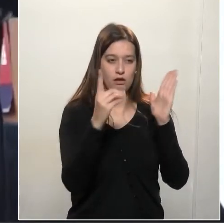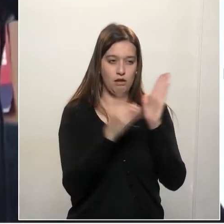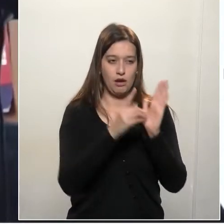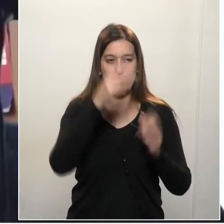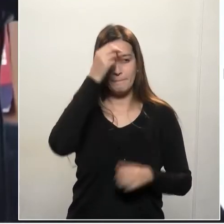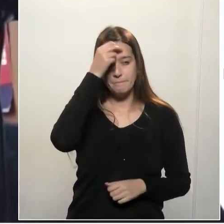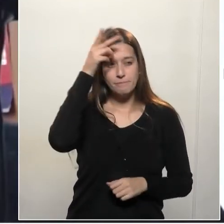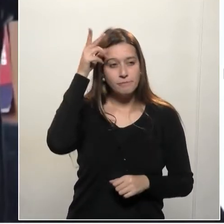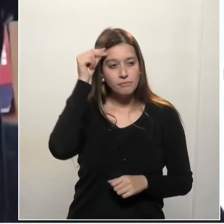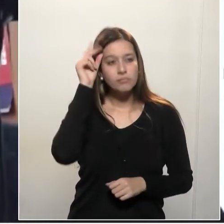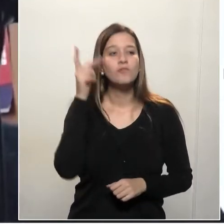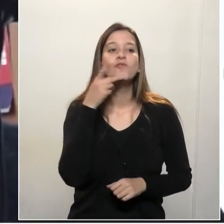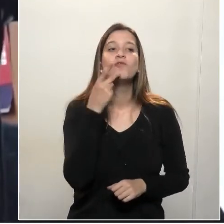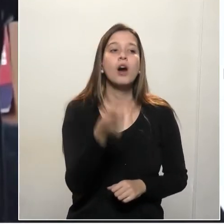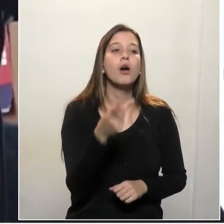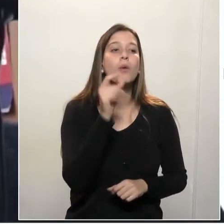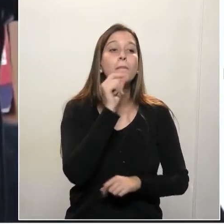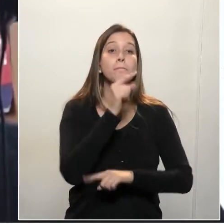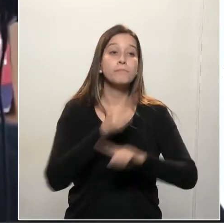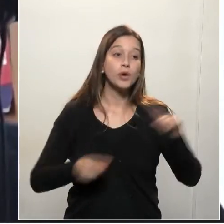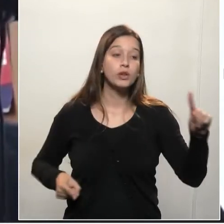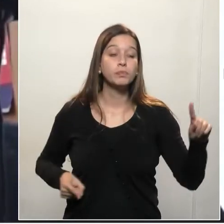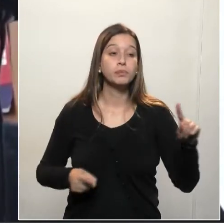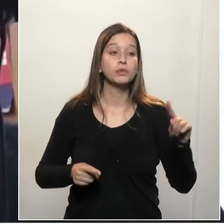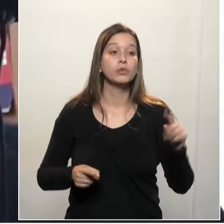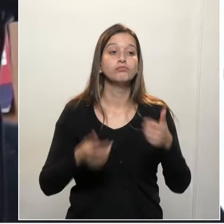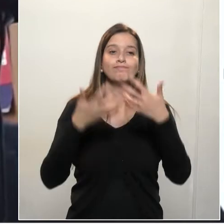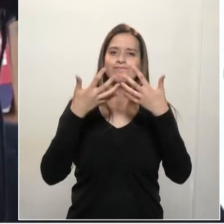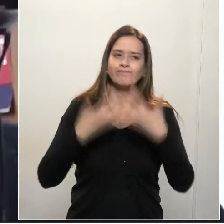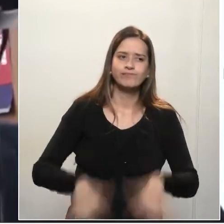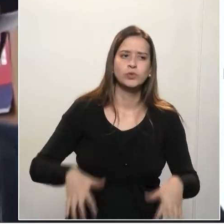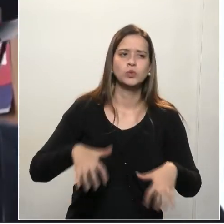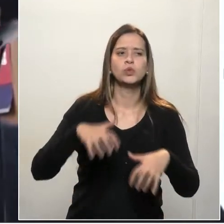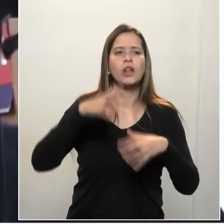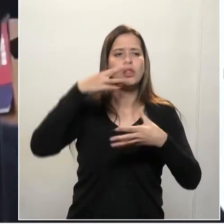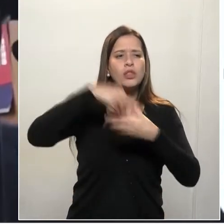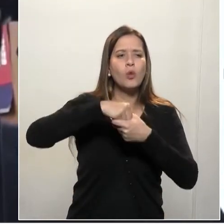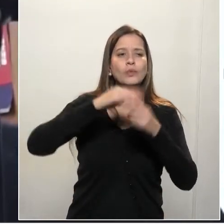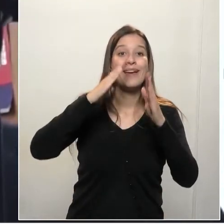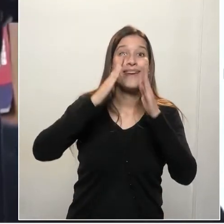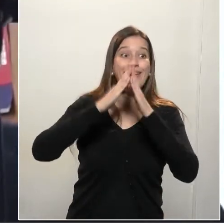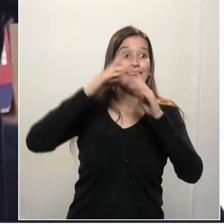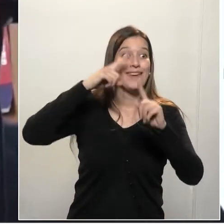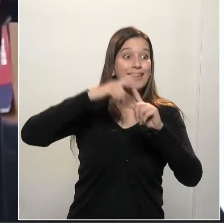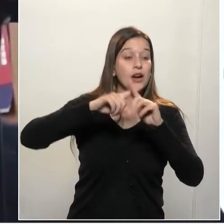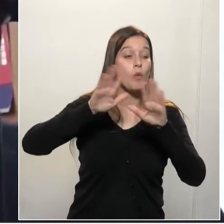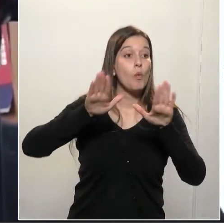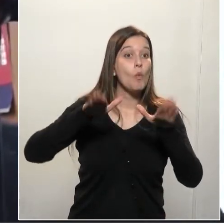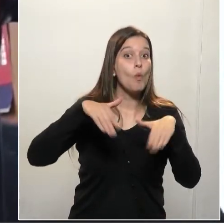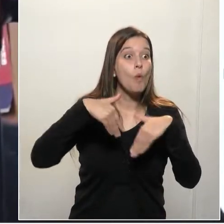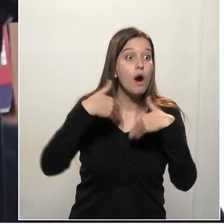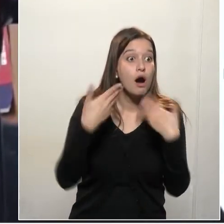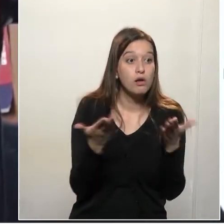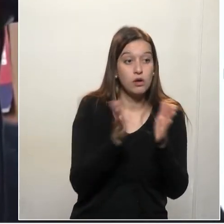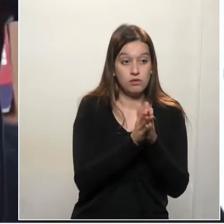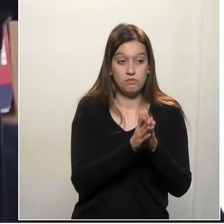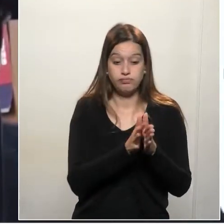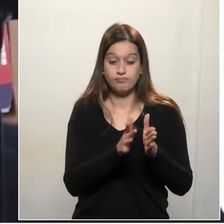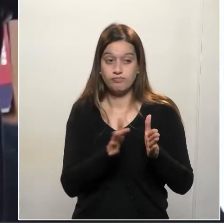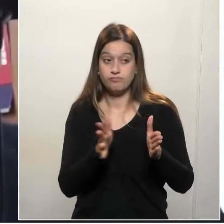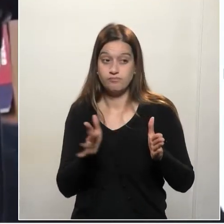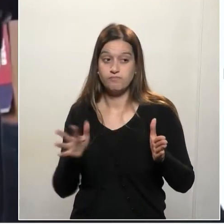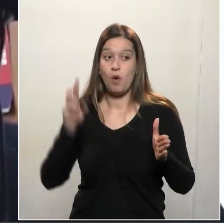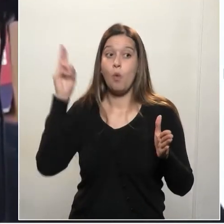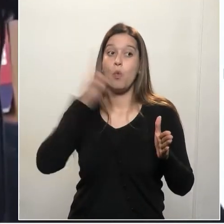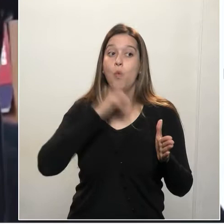suspenso o funcionamento enquanto durar a situação de risco médio de alerta dos